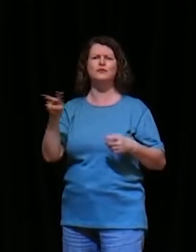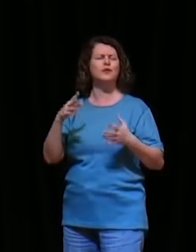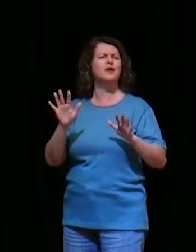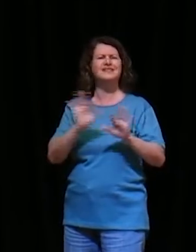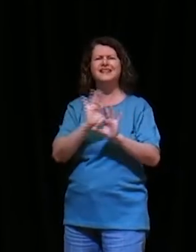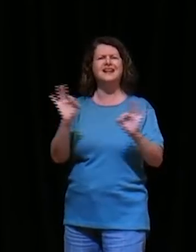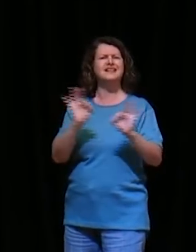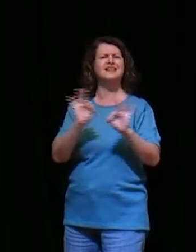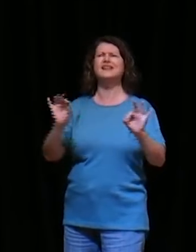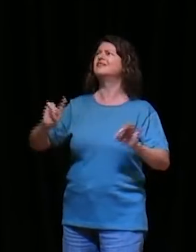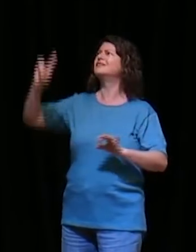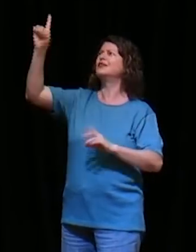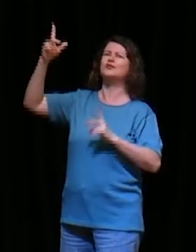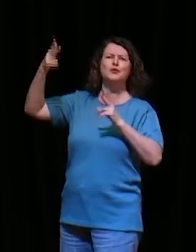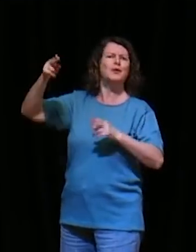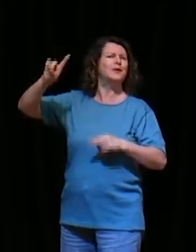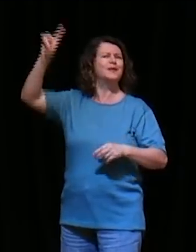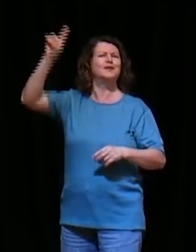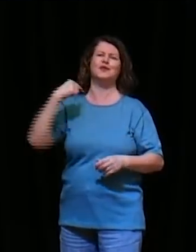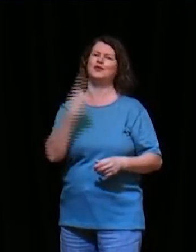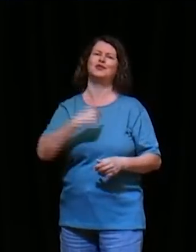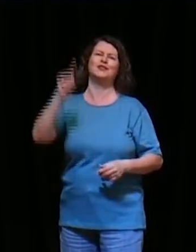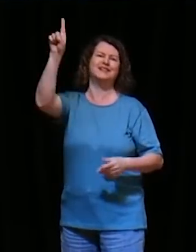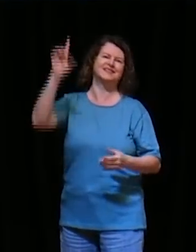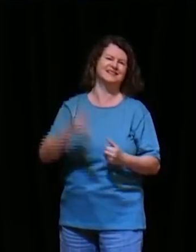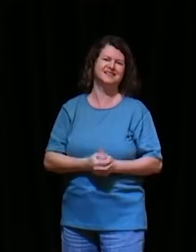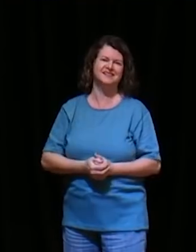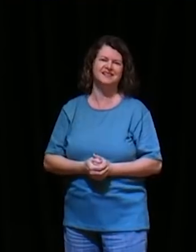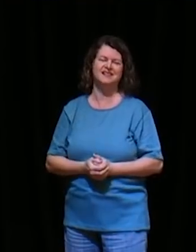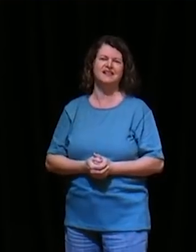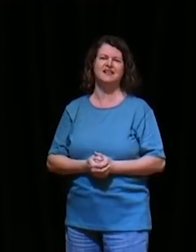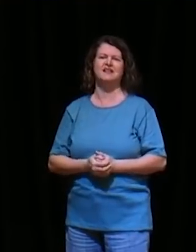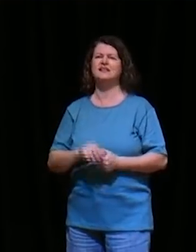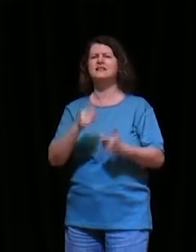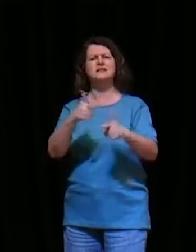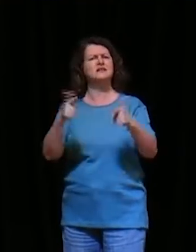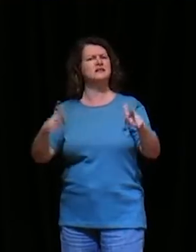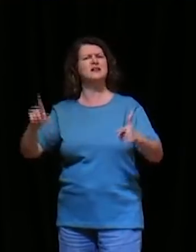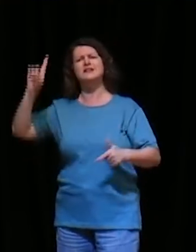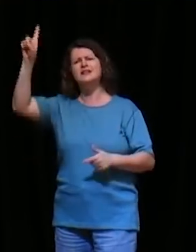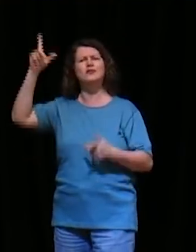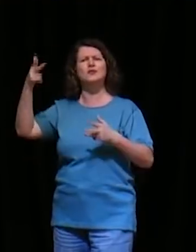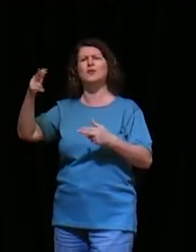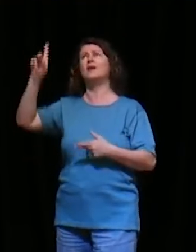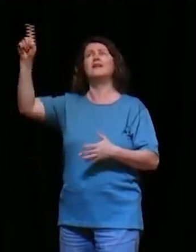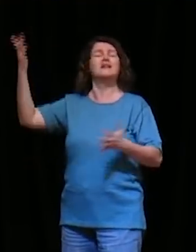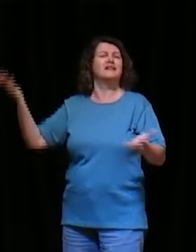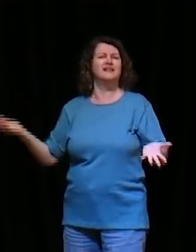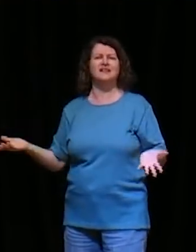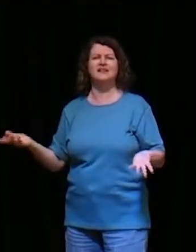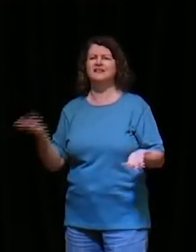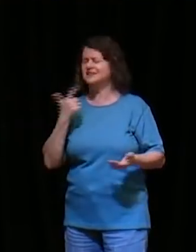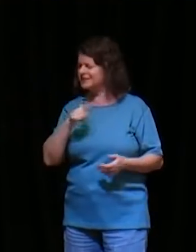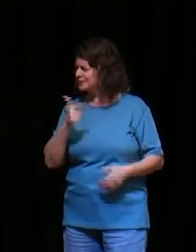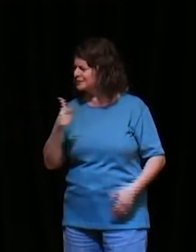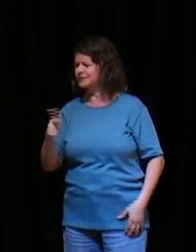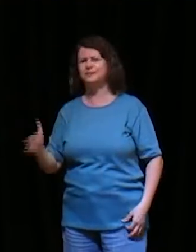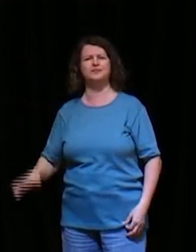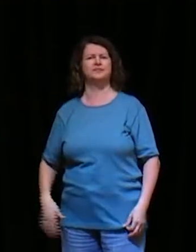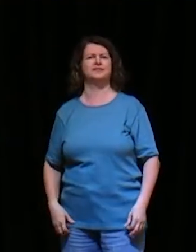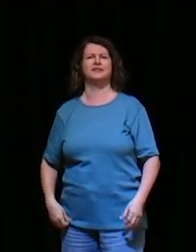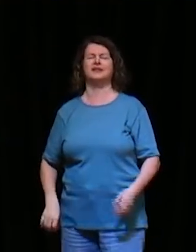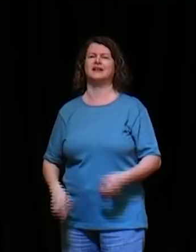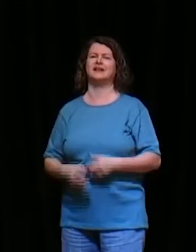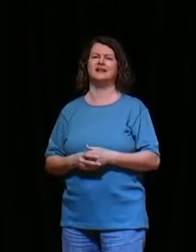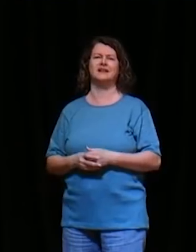trabalha para aquele, que neles esperam, querido, não existe Deus, como nosso Deus, não existe, aliás, essa é a